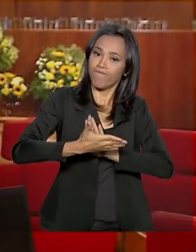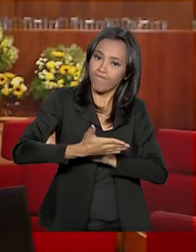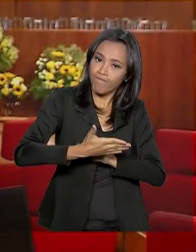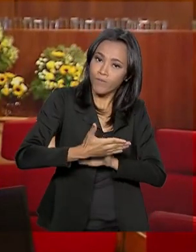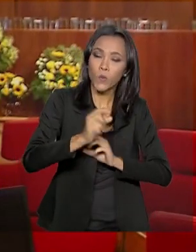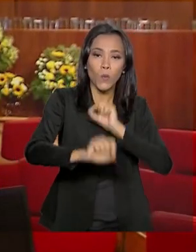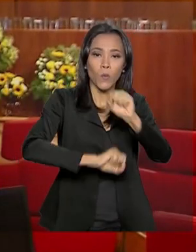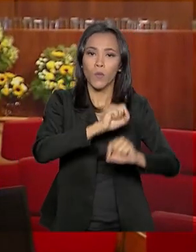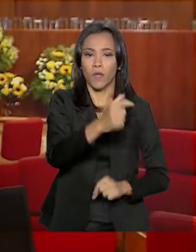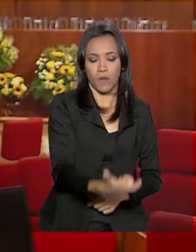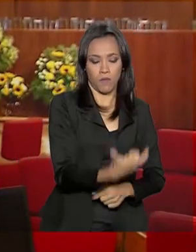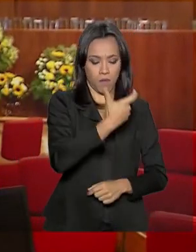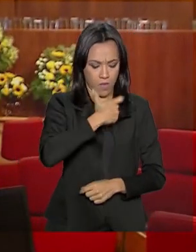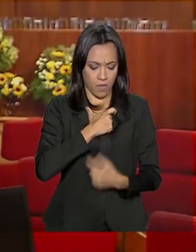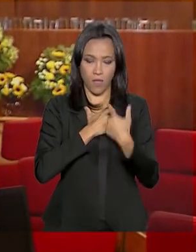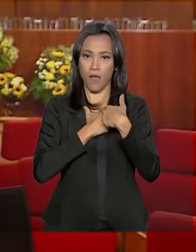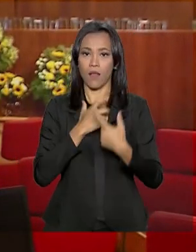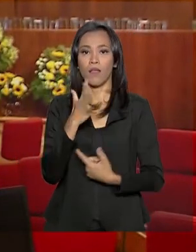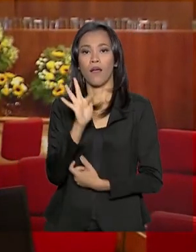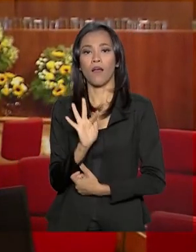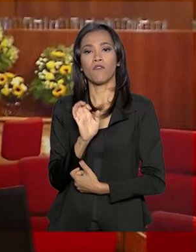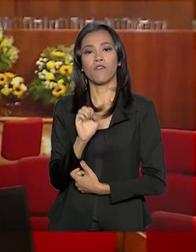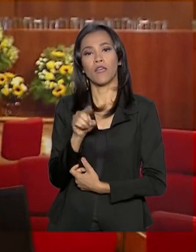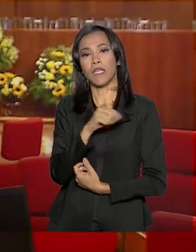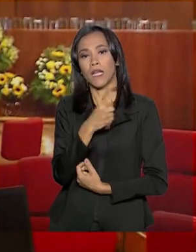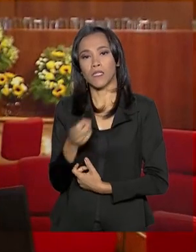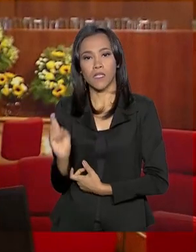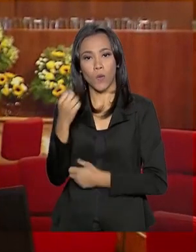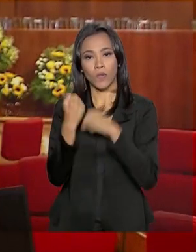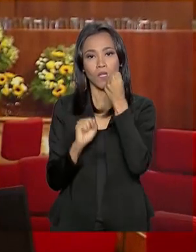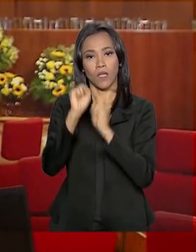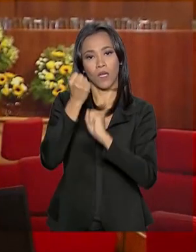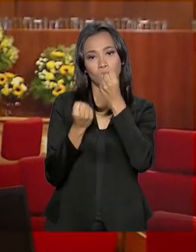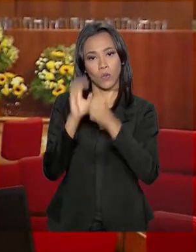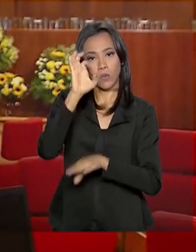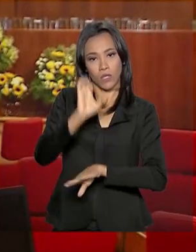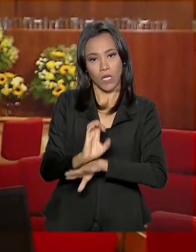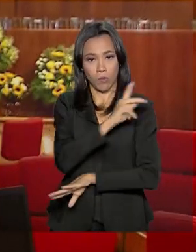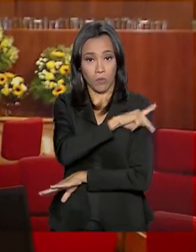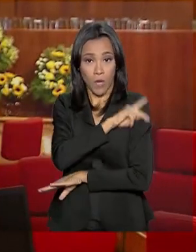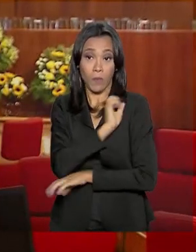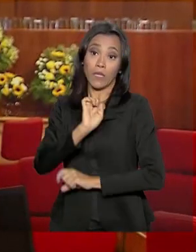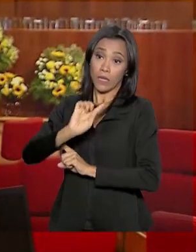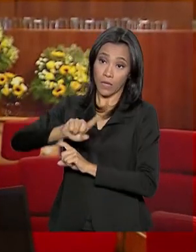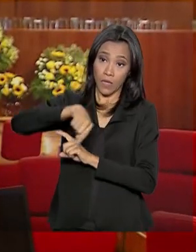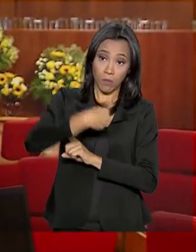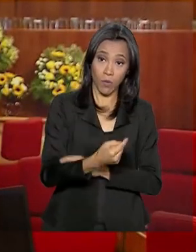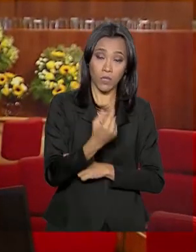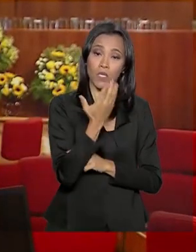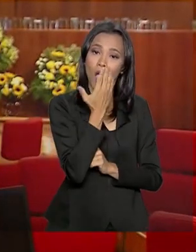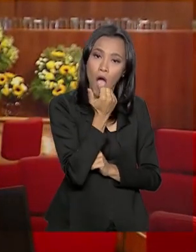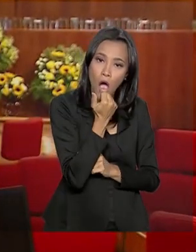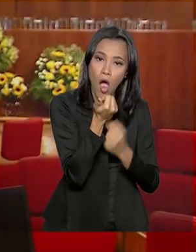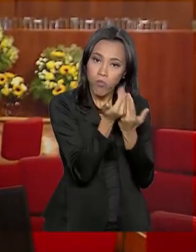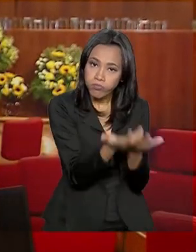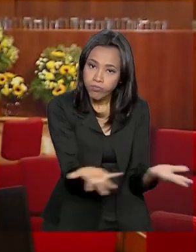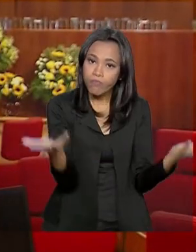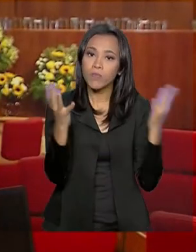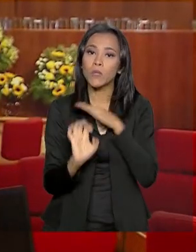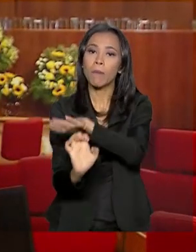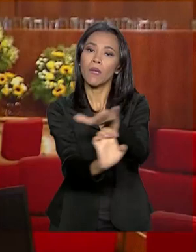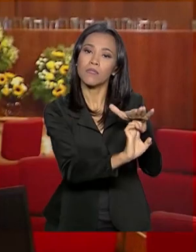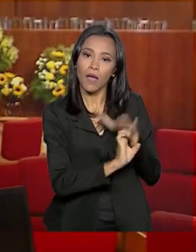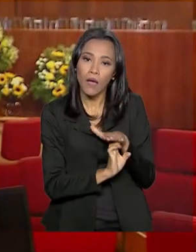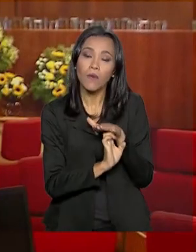na Federação das Indústrias do Estado do Piauí, onde em seguida ele almoça com empresários locais. À noite, o vice